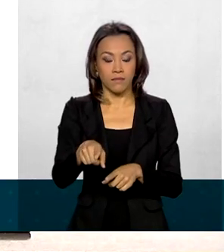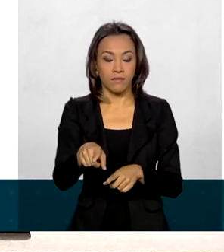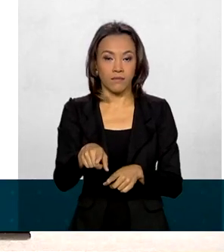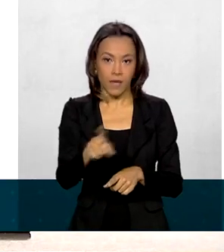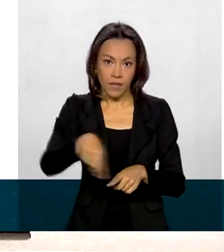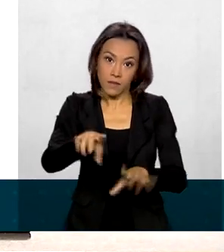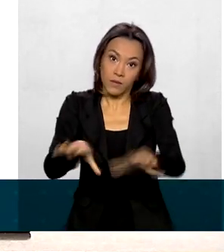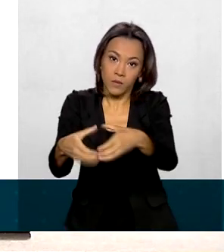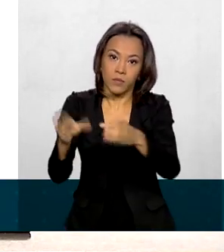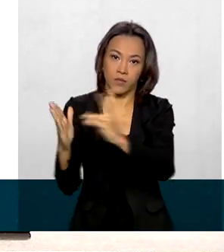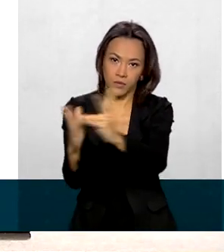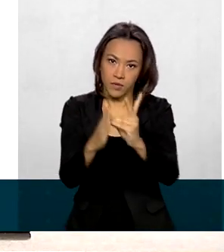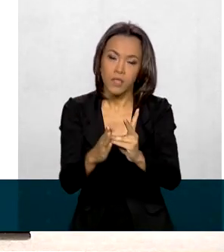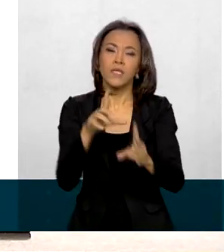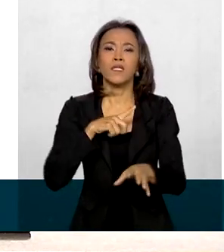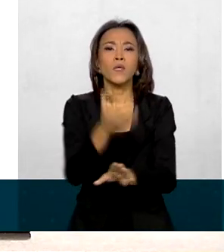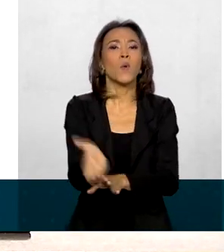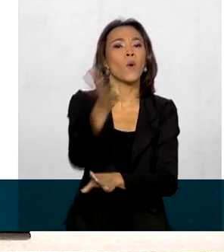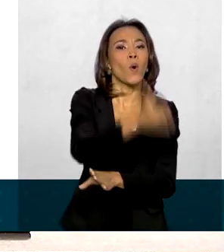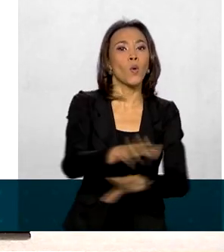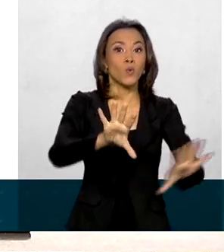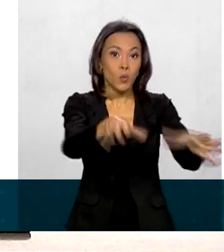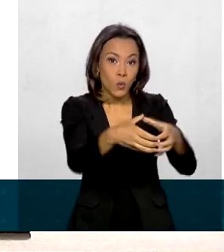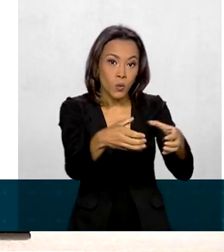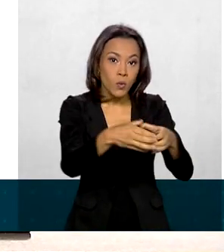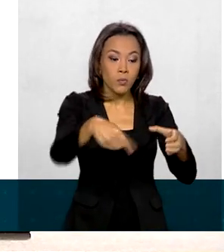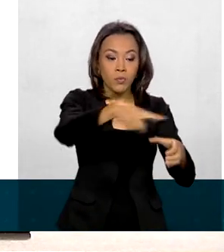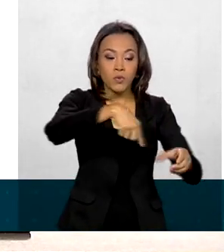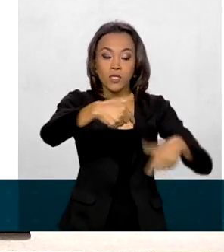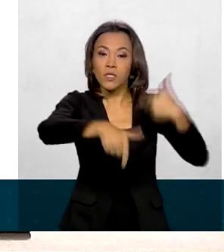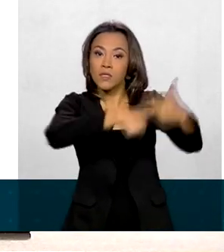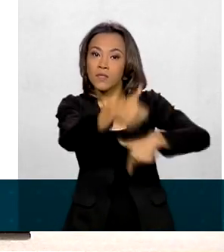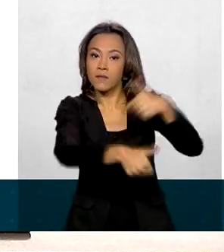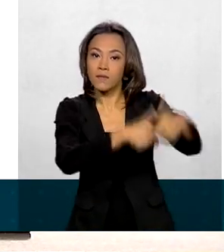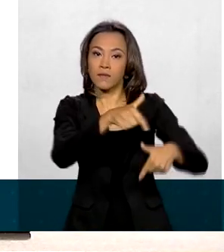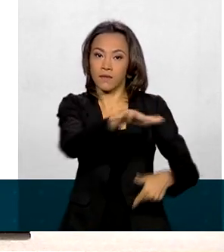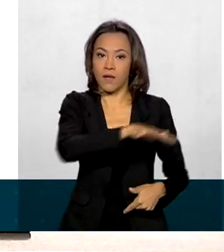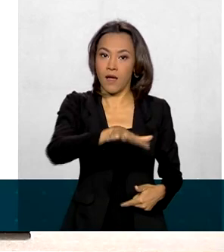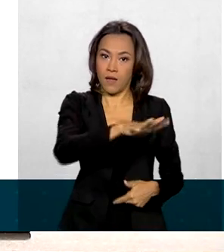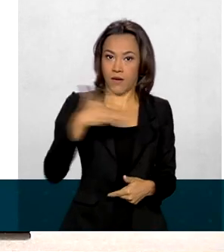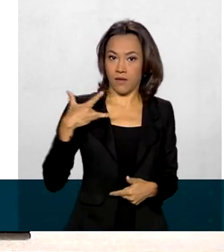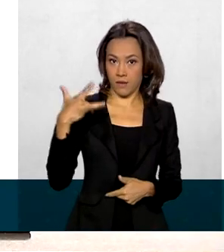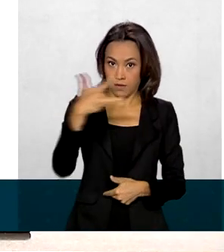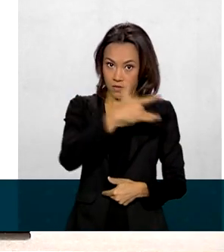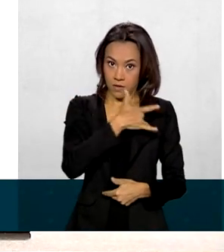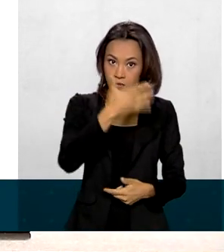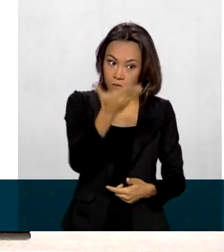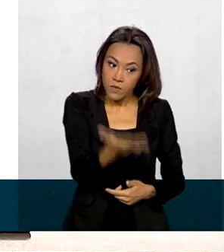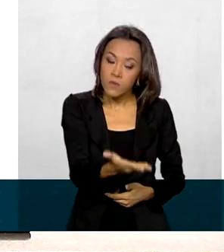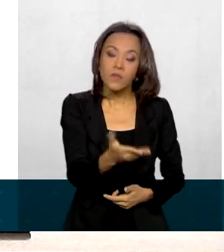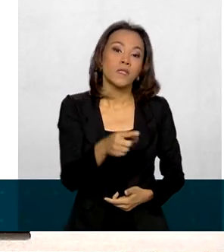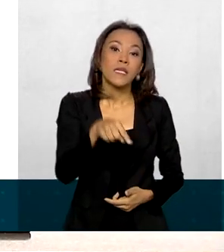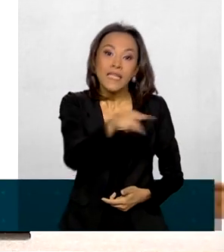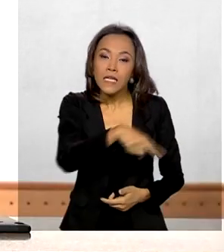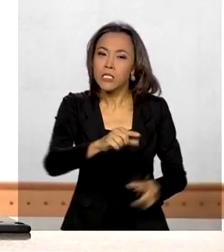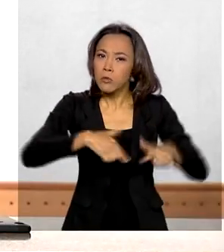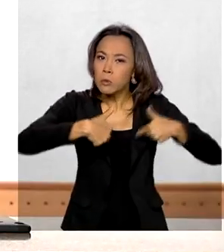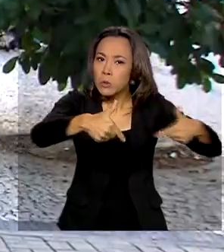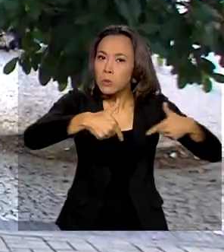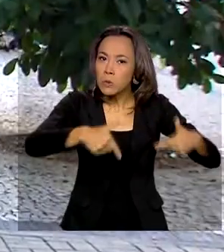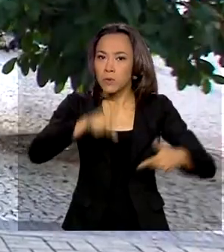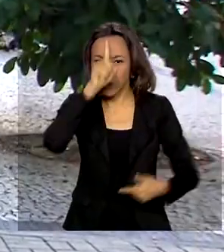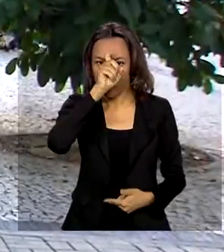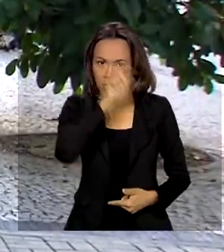E há um grupo de trabalhadores da saúde que estão na linha de frente.